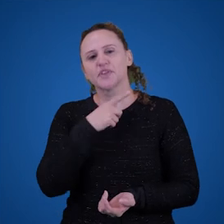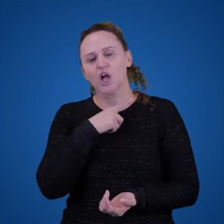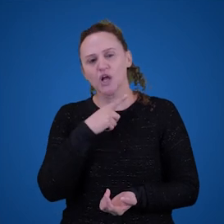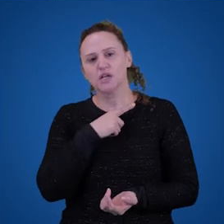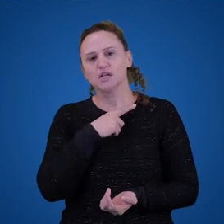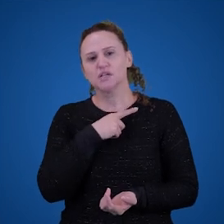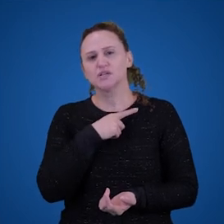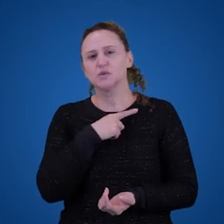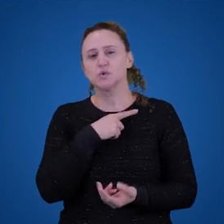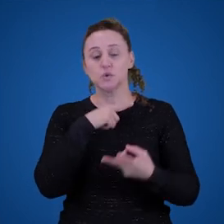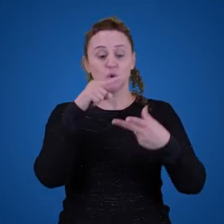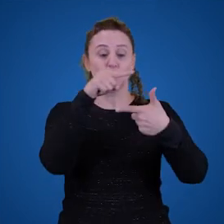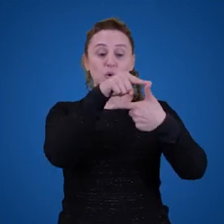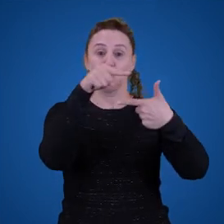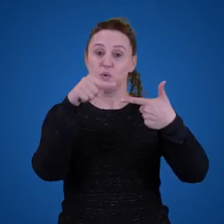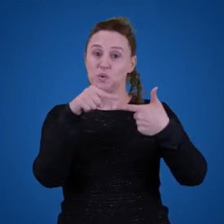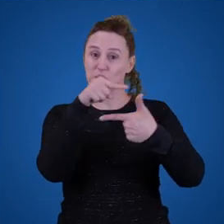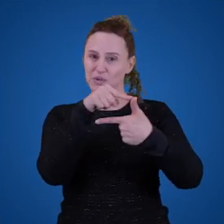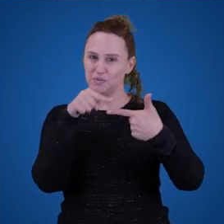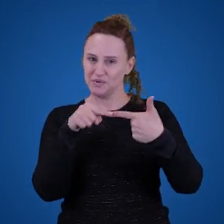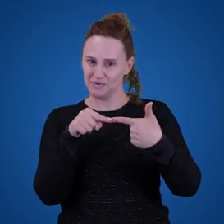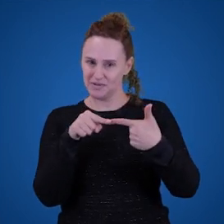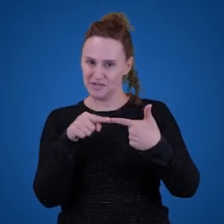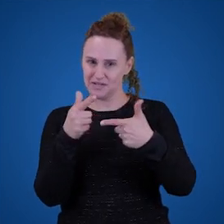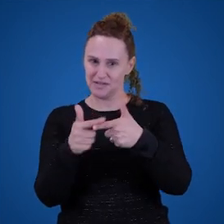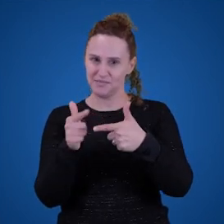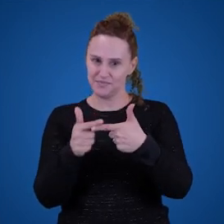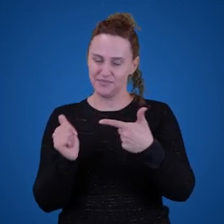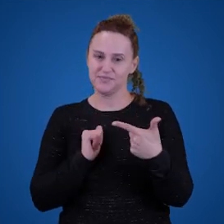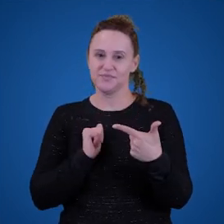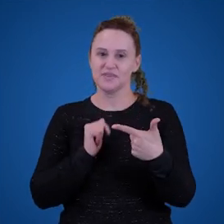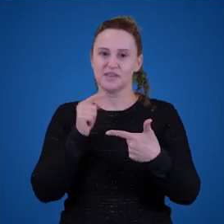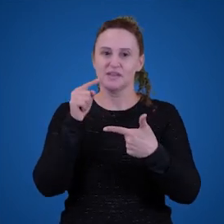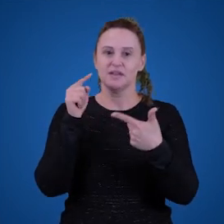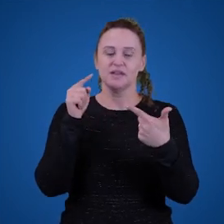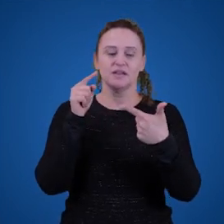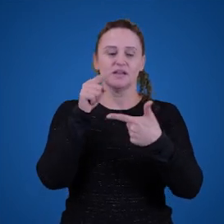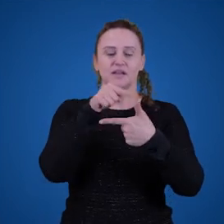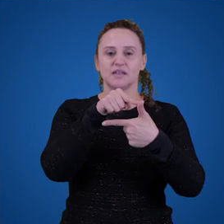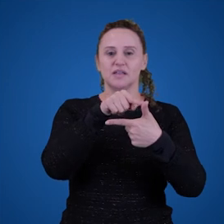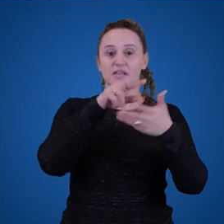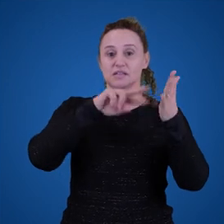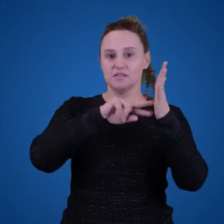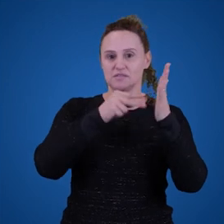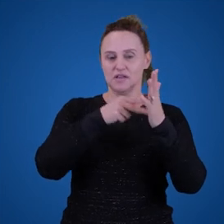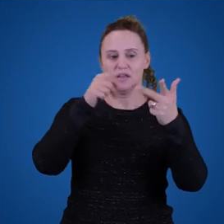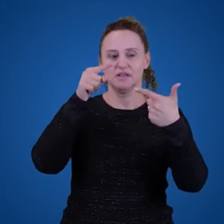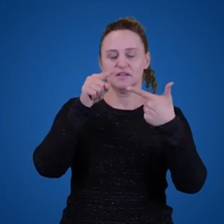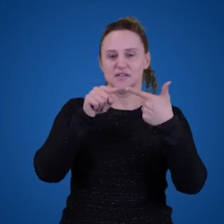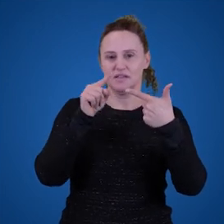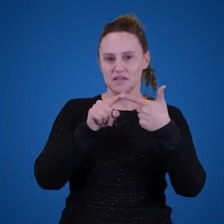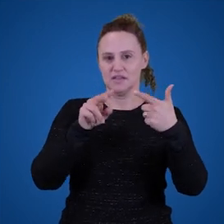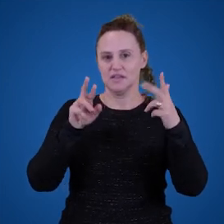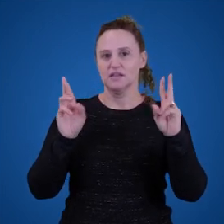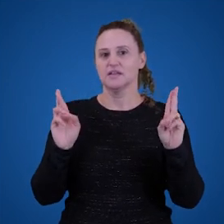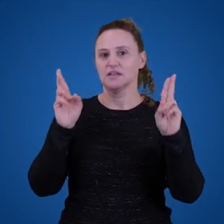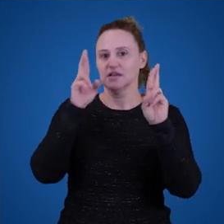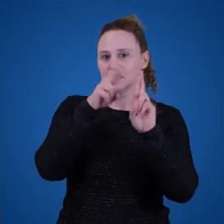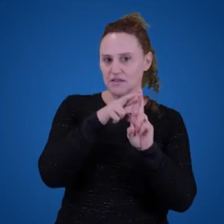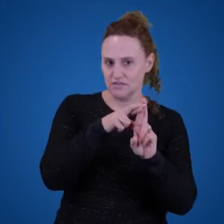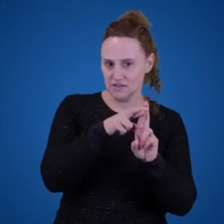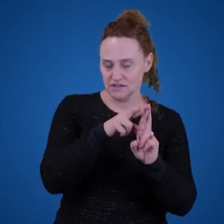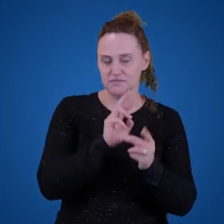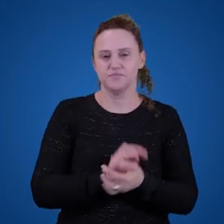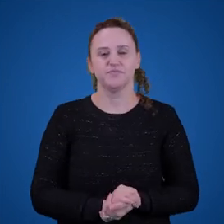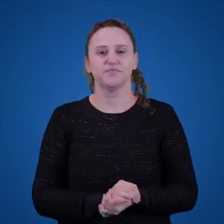da referência e o problema do significado. E um problema especial, derivado do problema do significado,